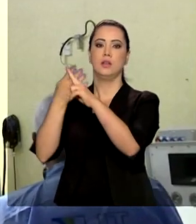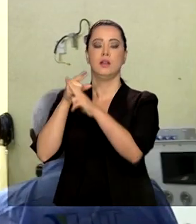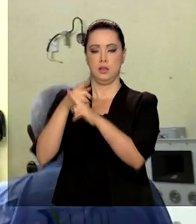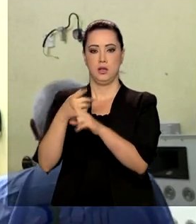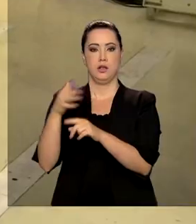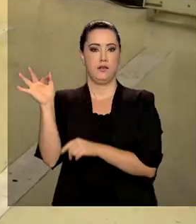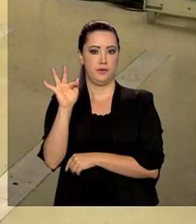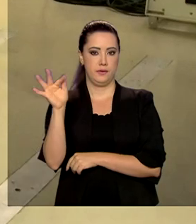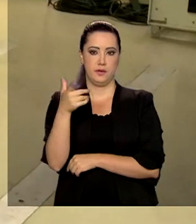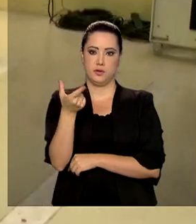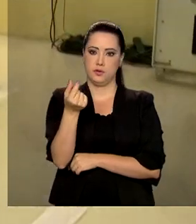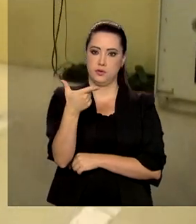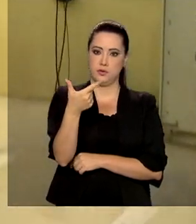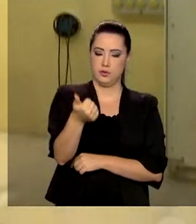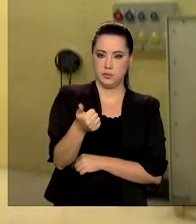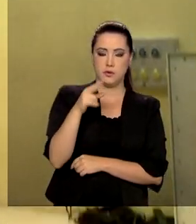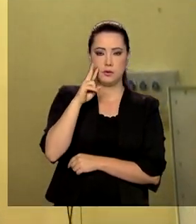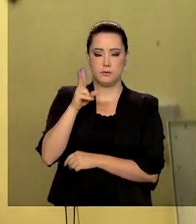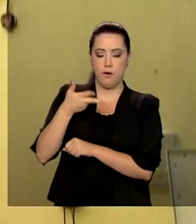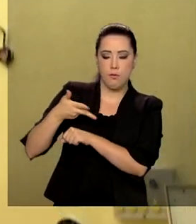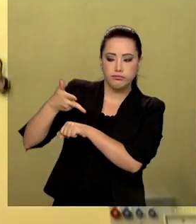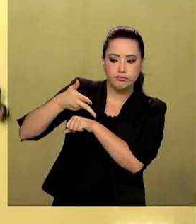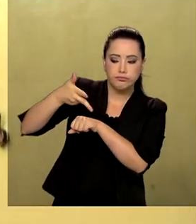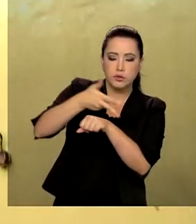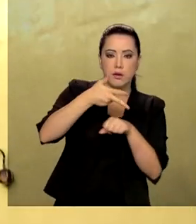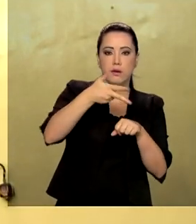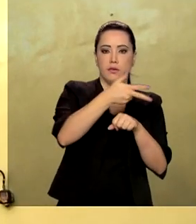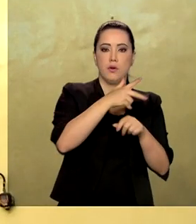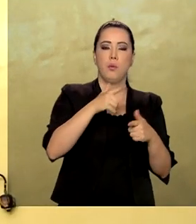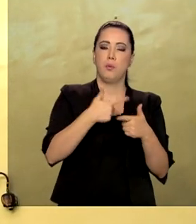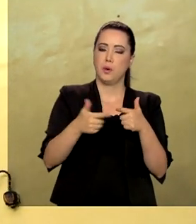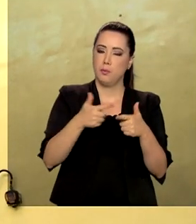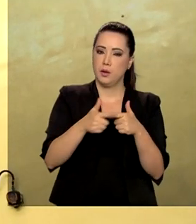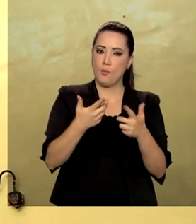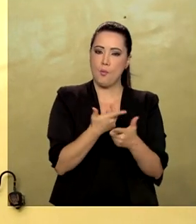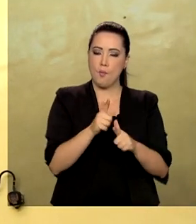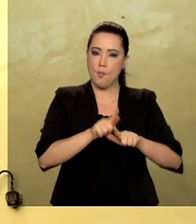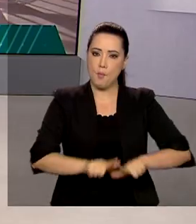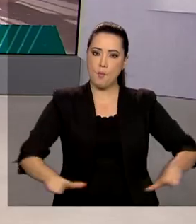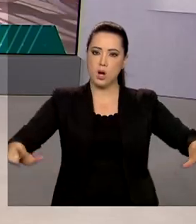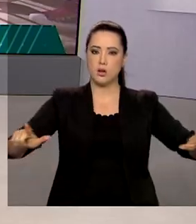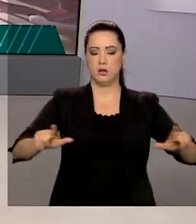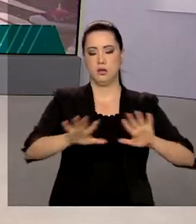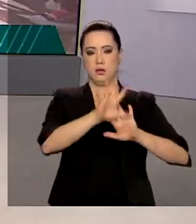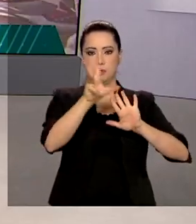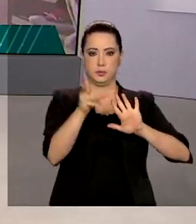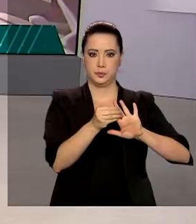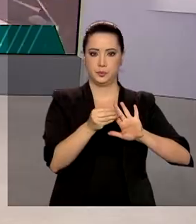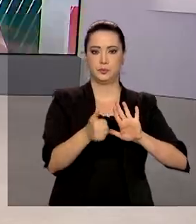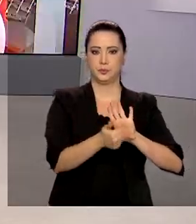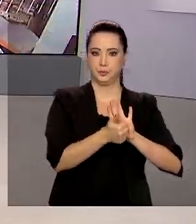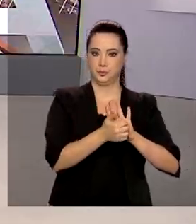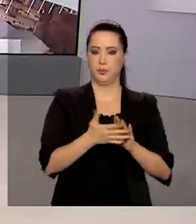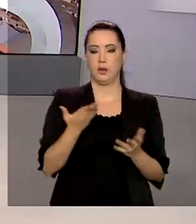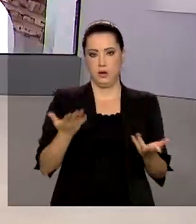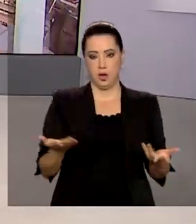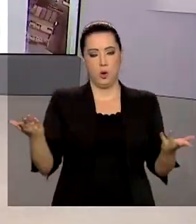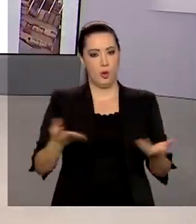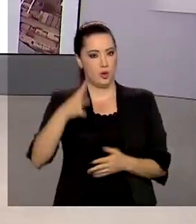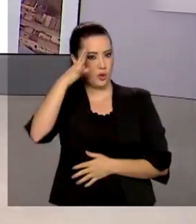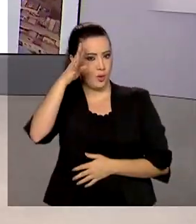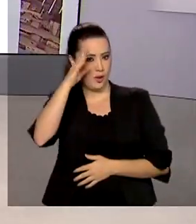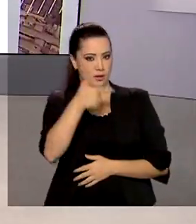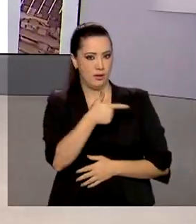2021. Ele vai monitorar o desmatamento da floresta amazônica. Hoje é quarta-feira,